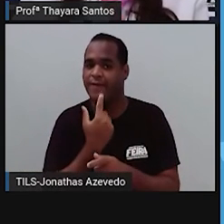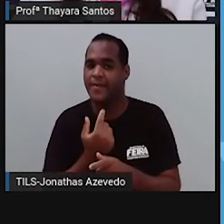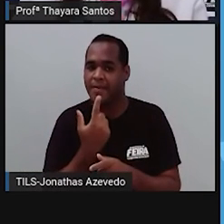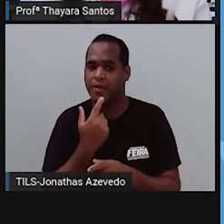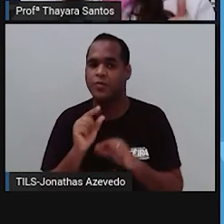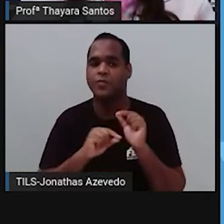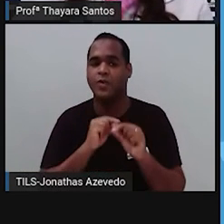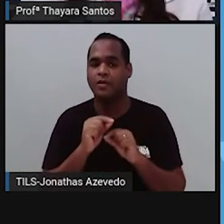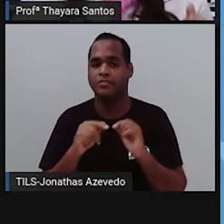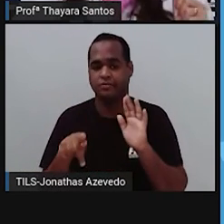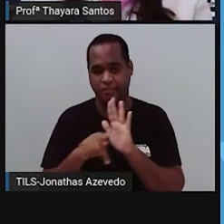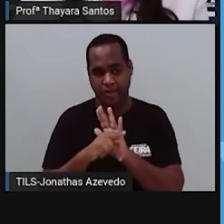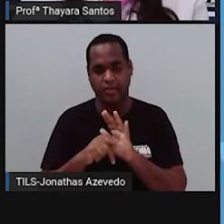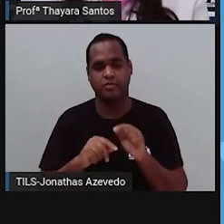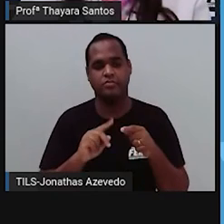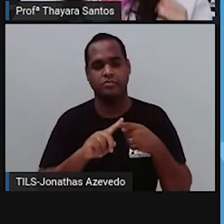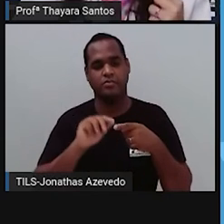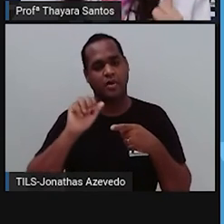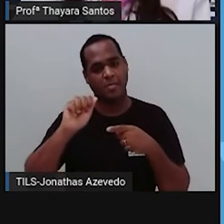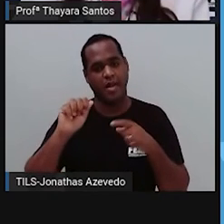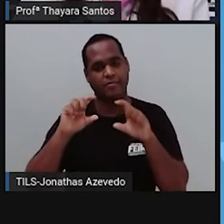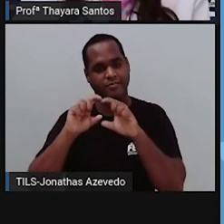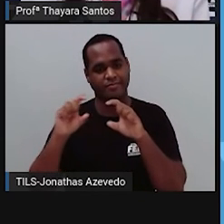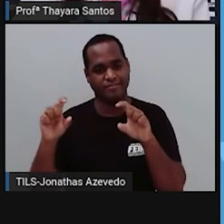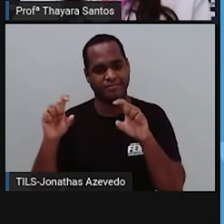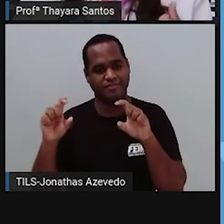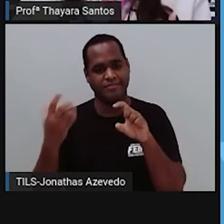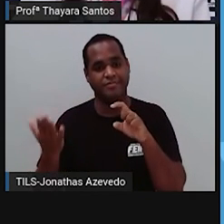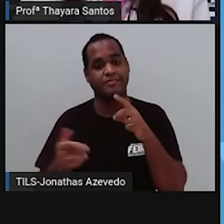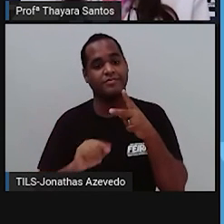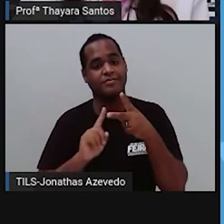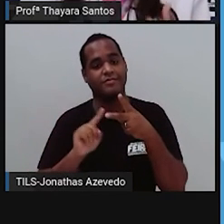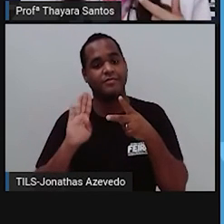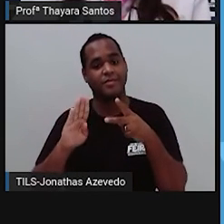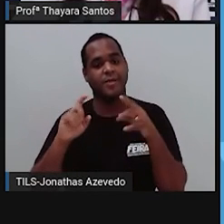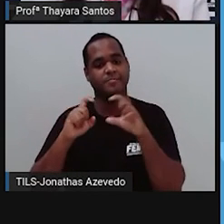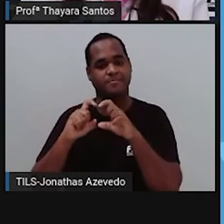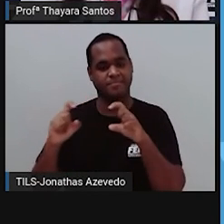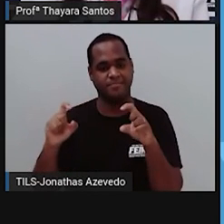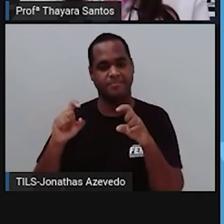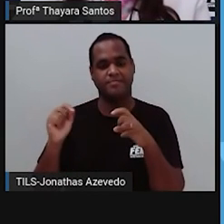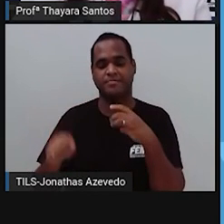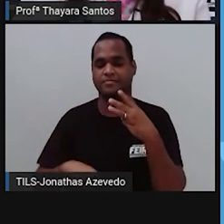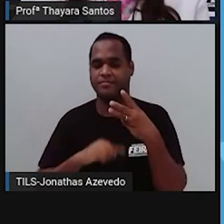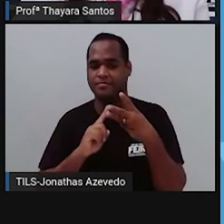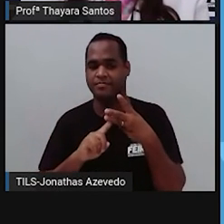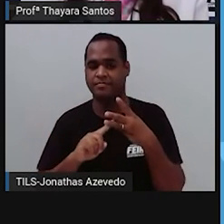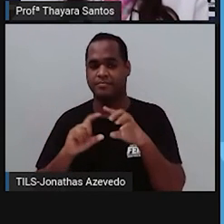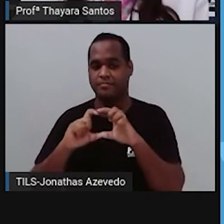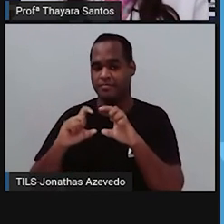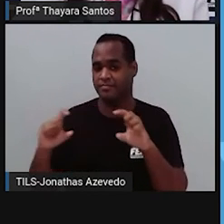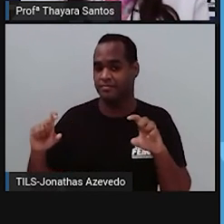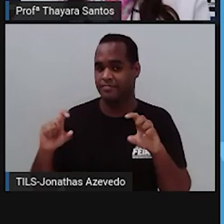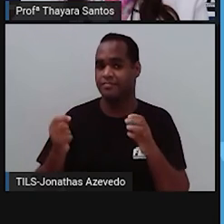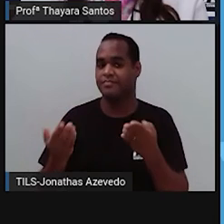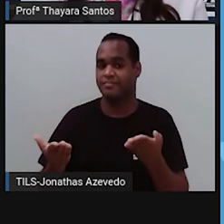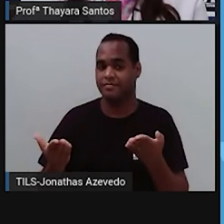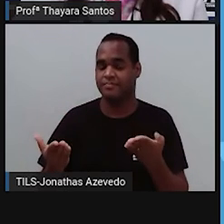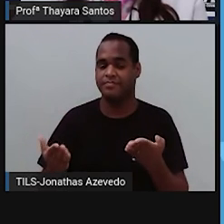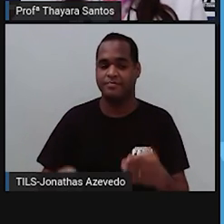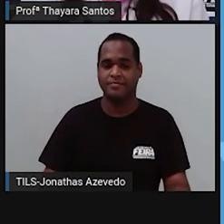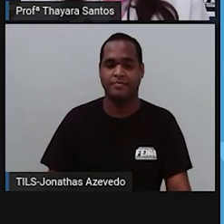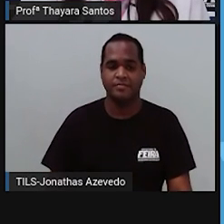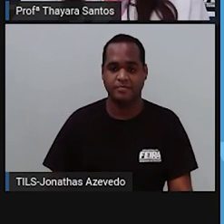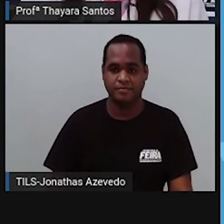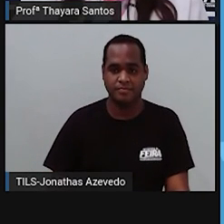classificado como letra A, tecido nervoso, letra B, tecido epitelial, ou letra C, tecido conjuntivo.